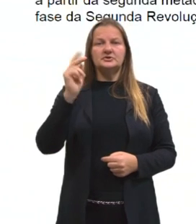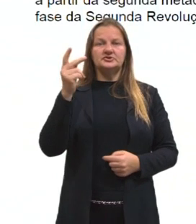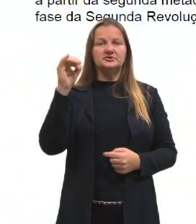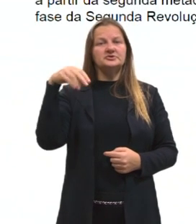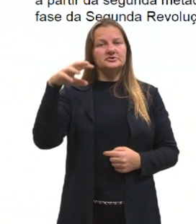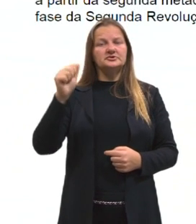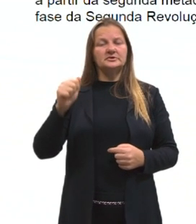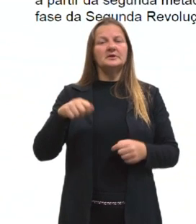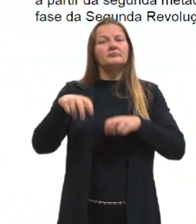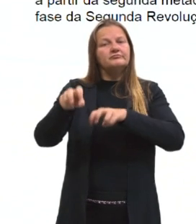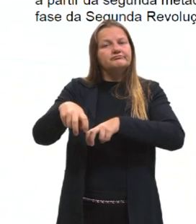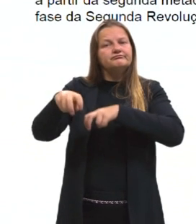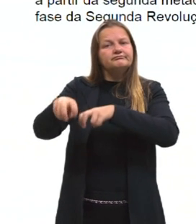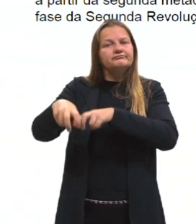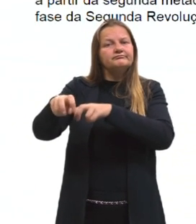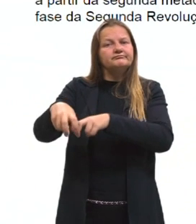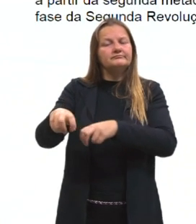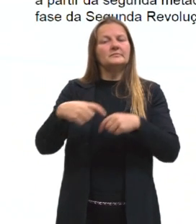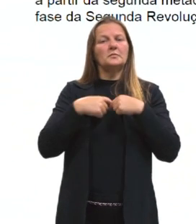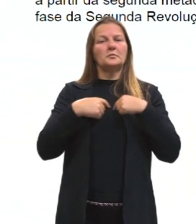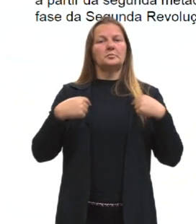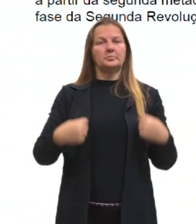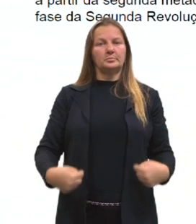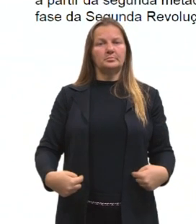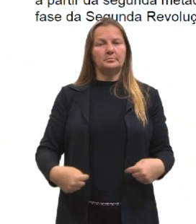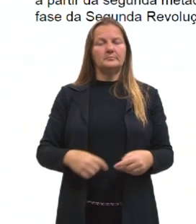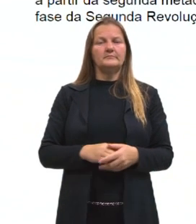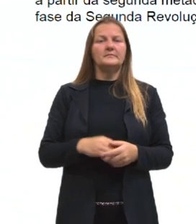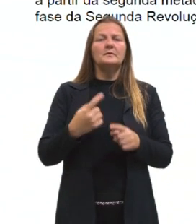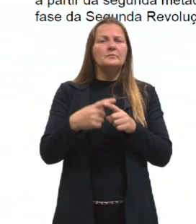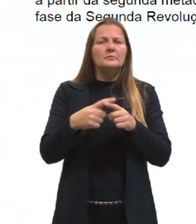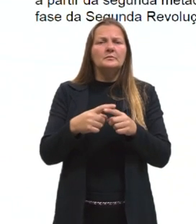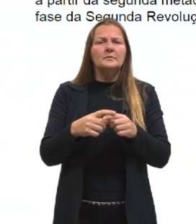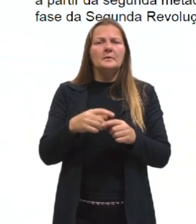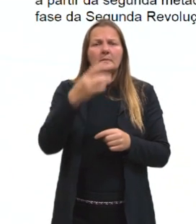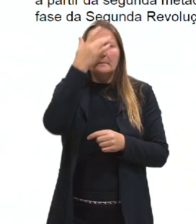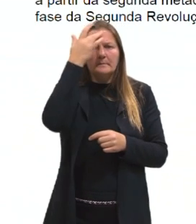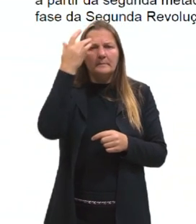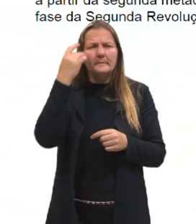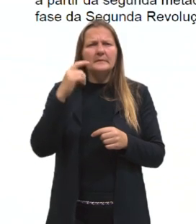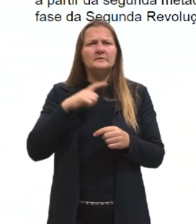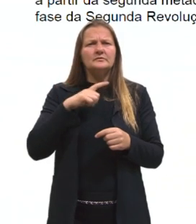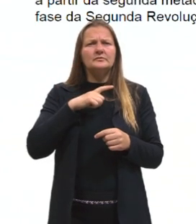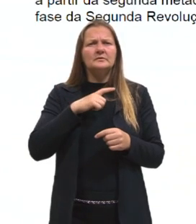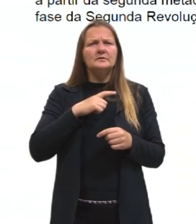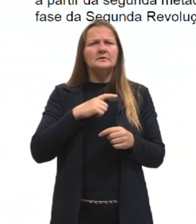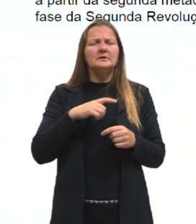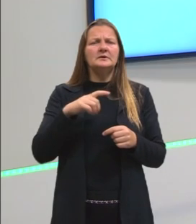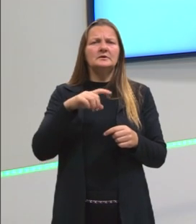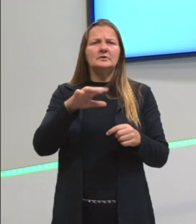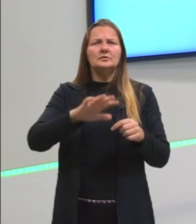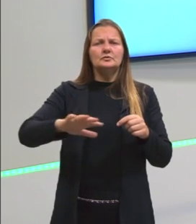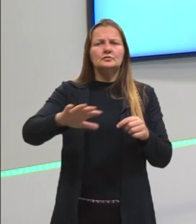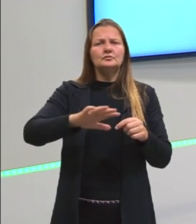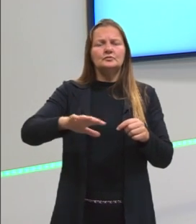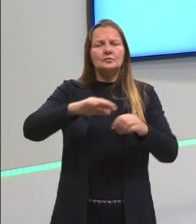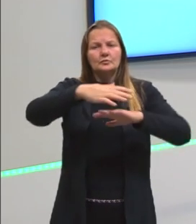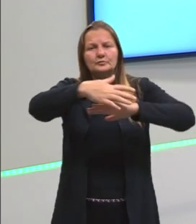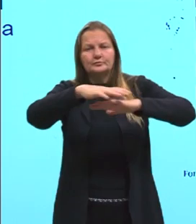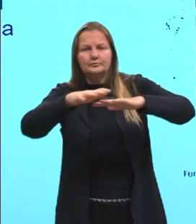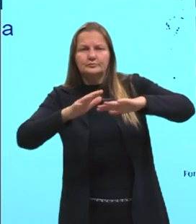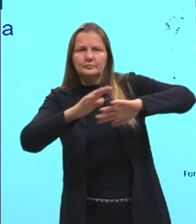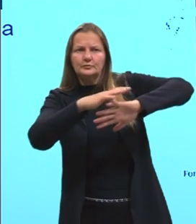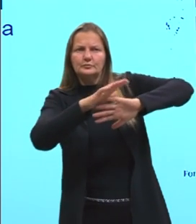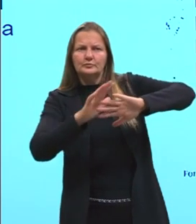morando no campo, tá, gurizada? Se a gente for ver, as pessoas mesmo moram nessa barra aqui, nessa costa, na parte costeira aqui